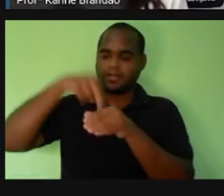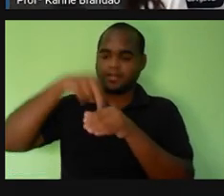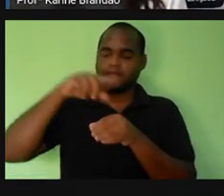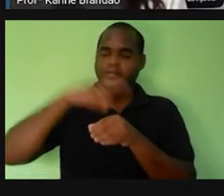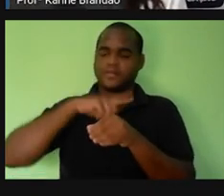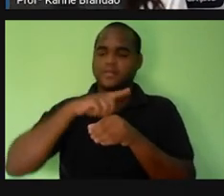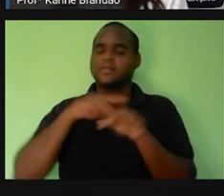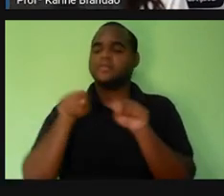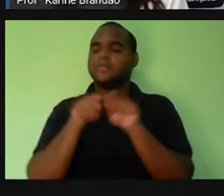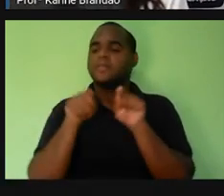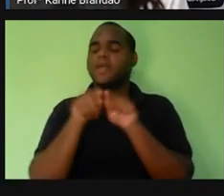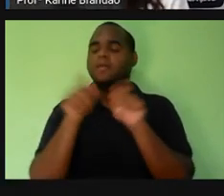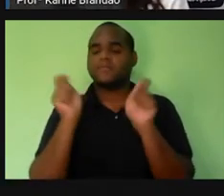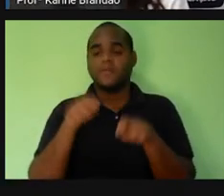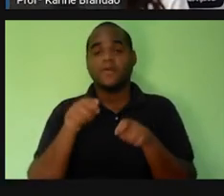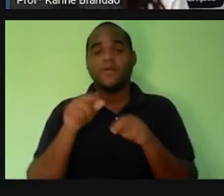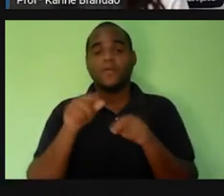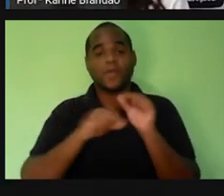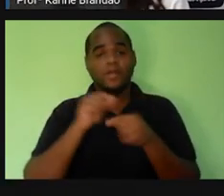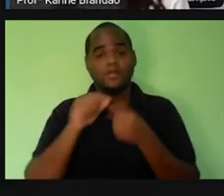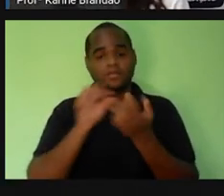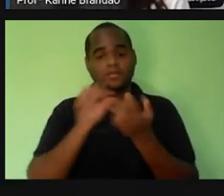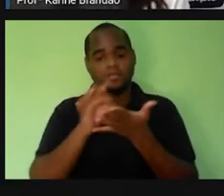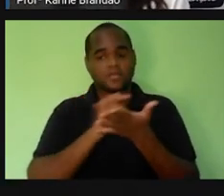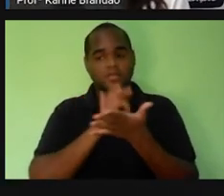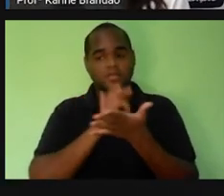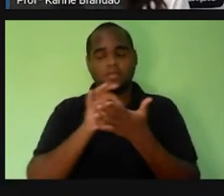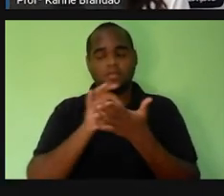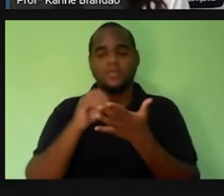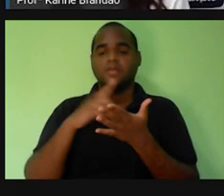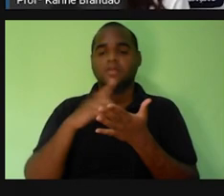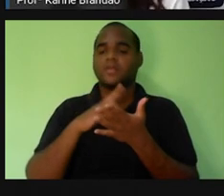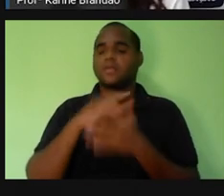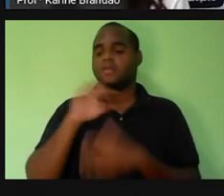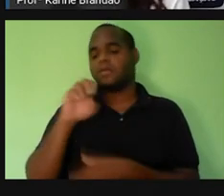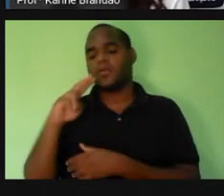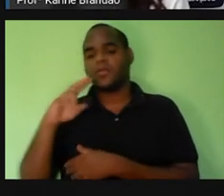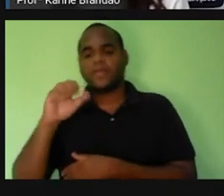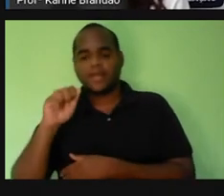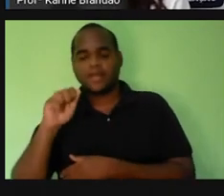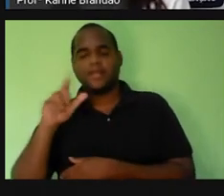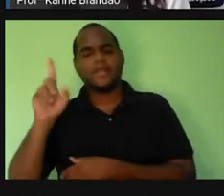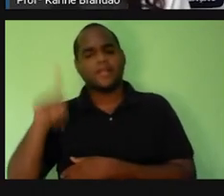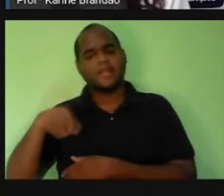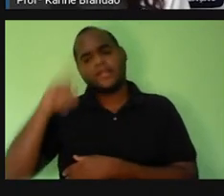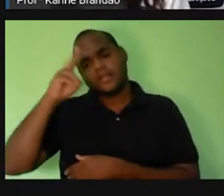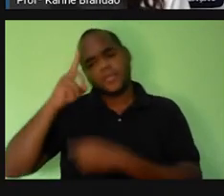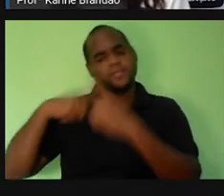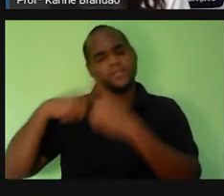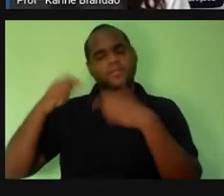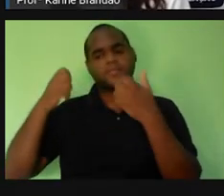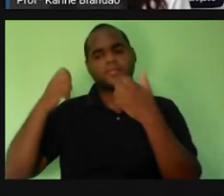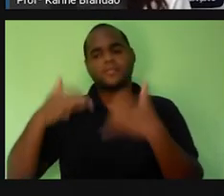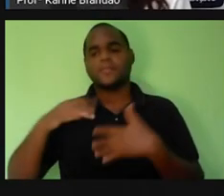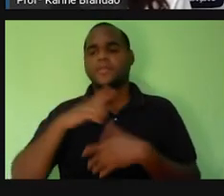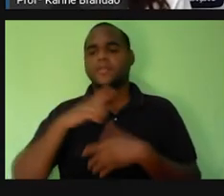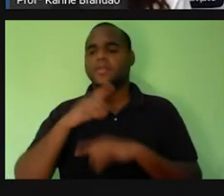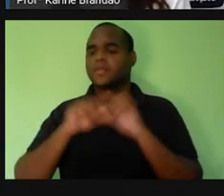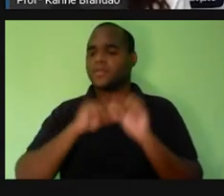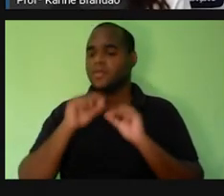por isso que elas são chamadas de células eucariontes. Tranquilo até aqui? Estamos relembrando? Então, vamos seguindo.